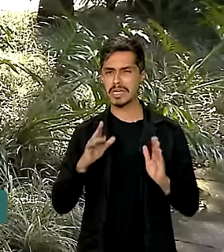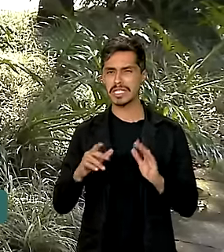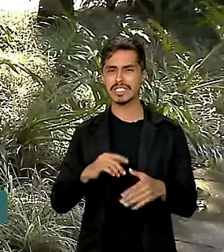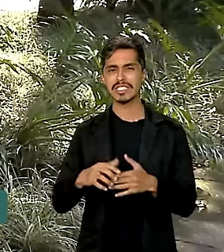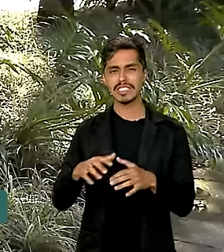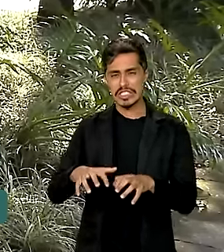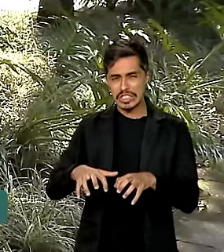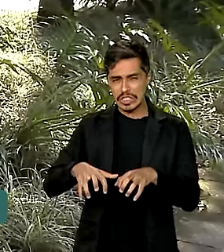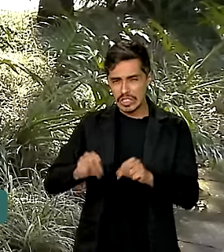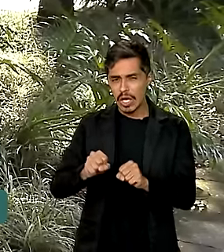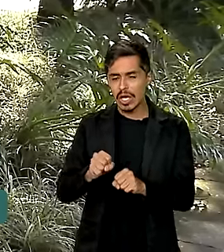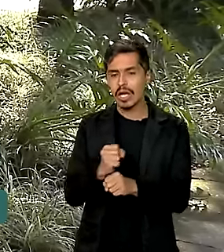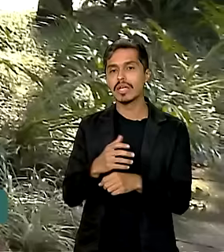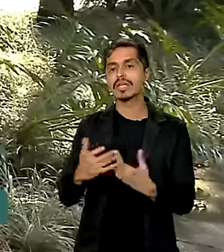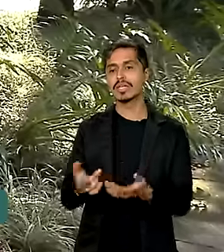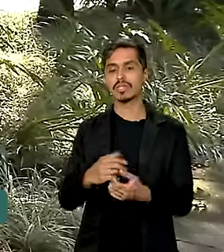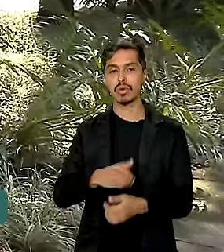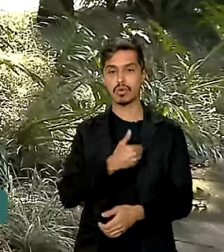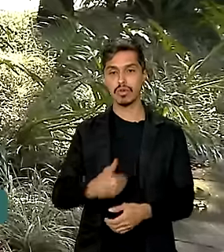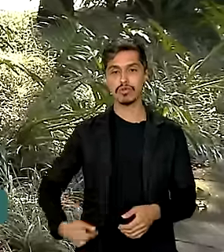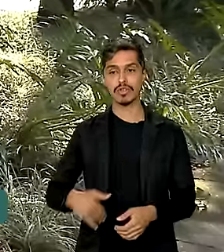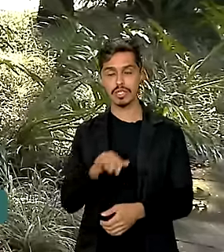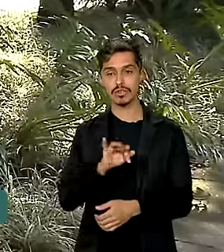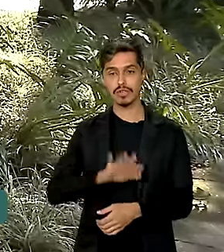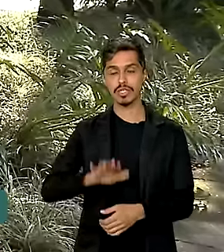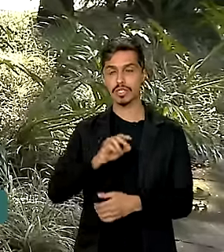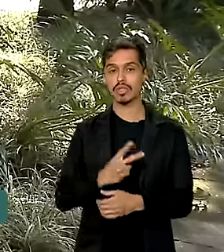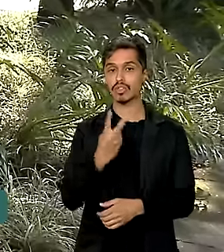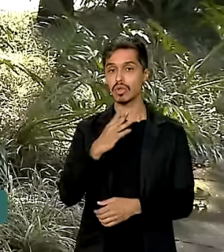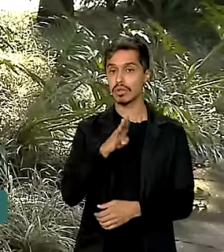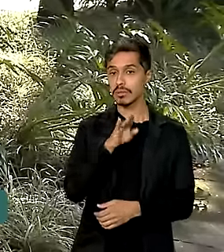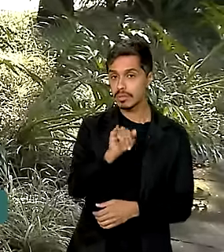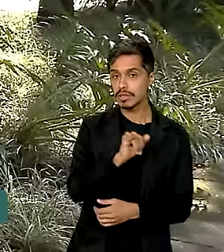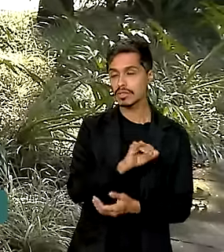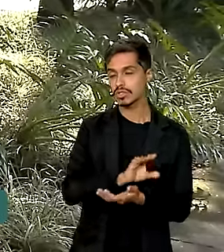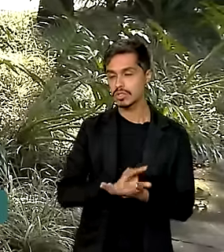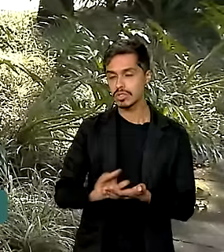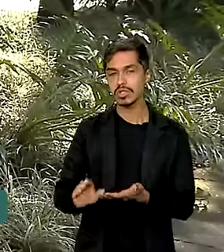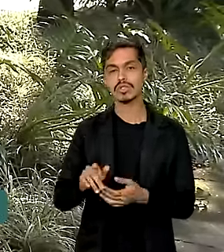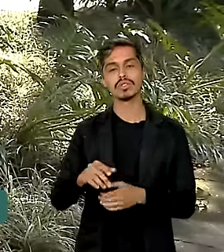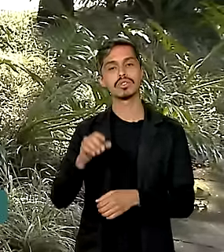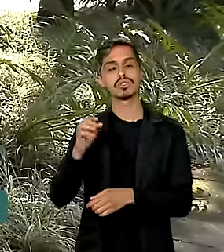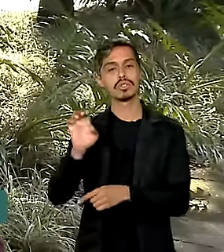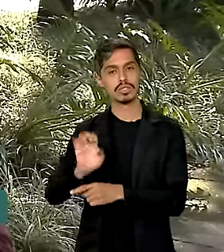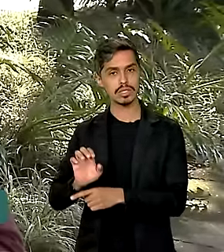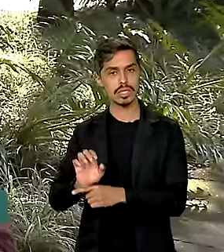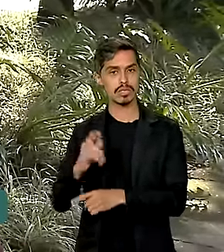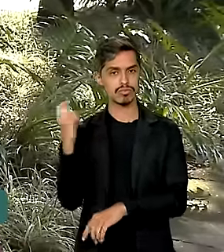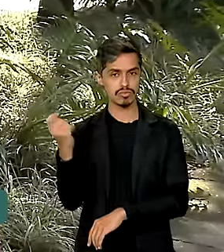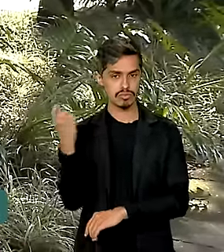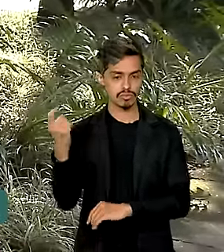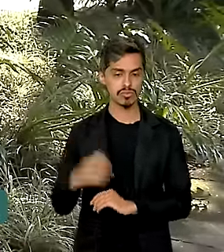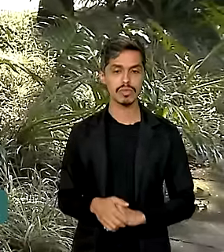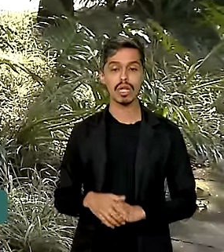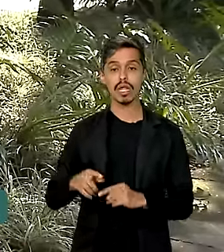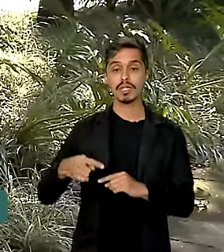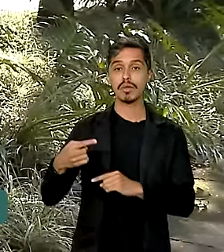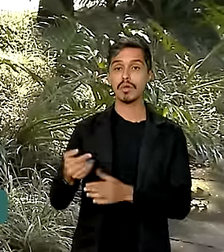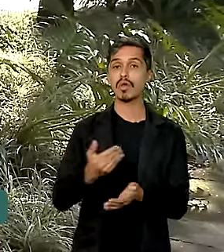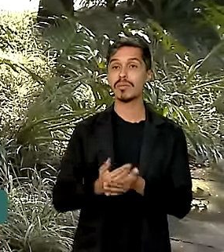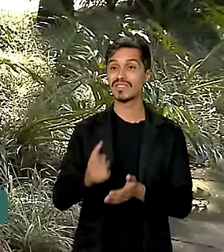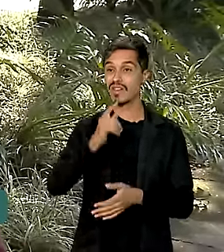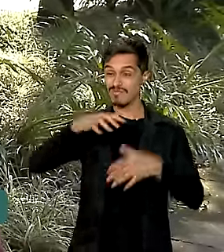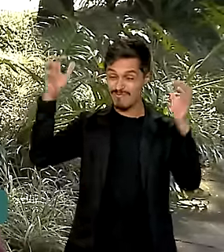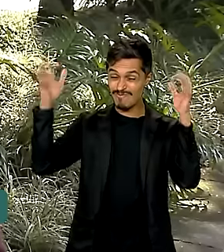estiagem e o governo federal destinou 2 bilhões e 600 milhões de reais ao estado gaúcho. Depois, começaram os